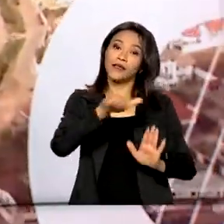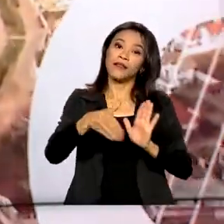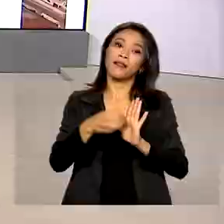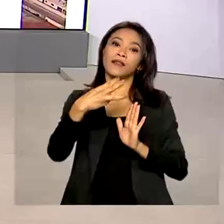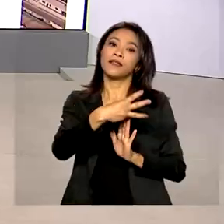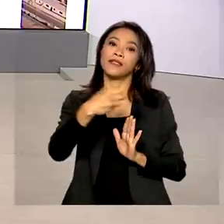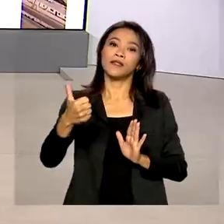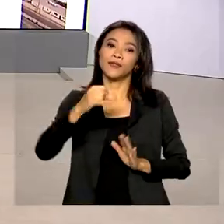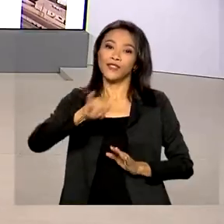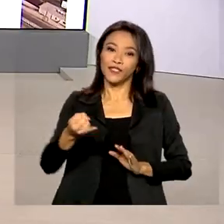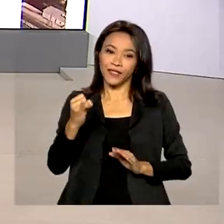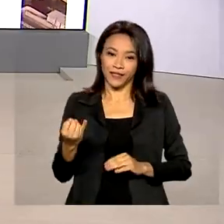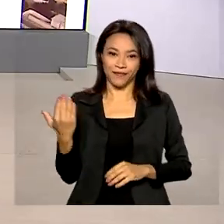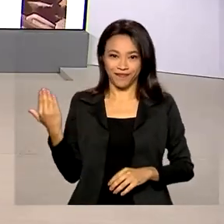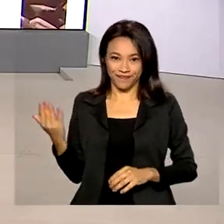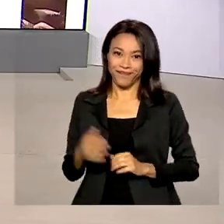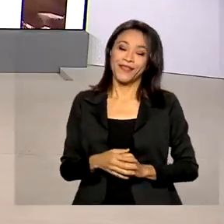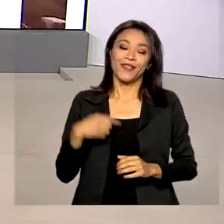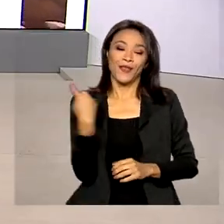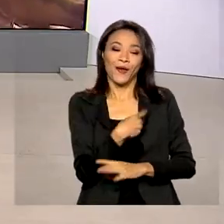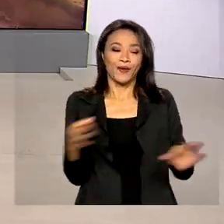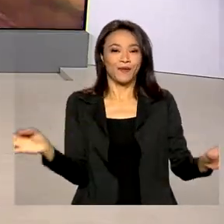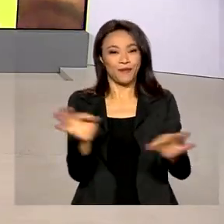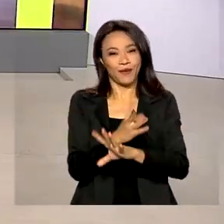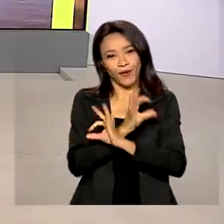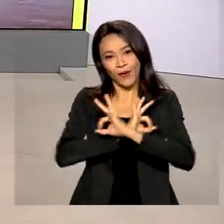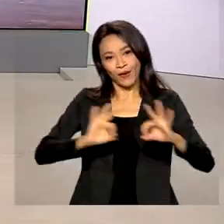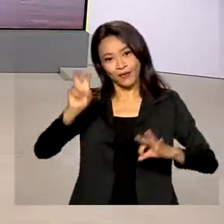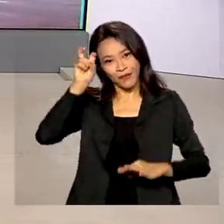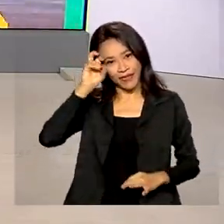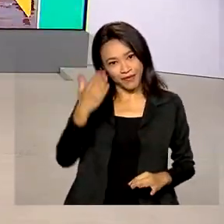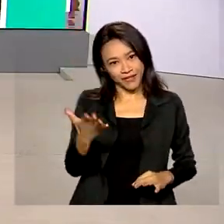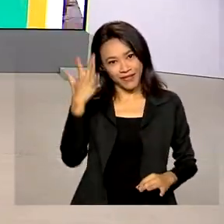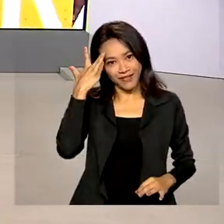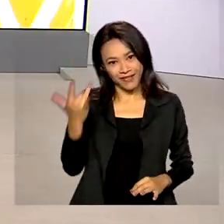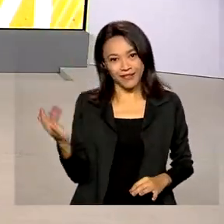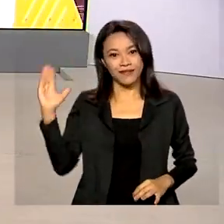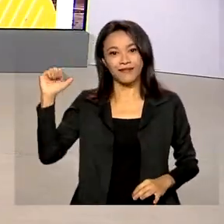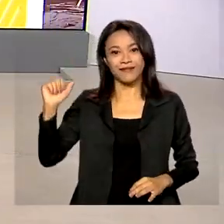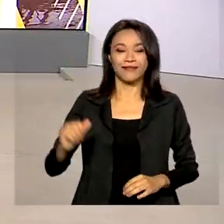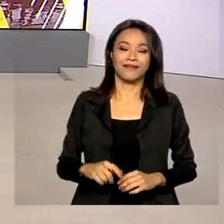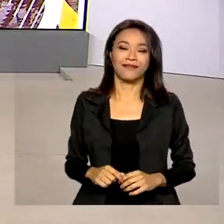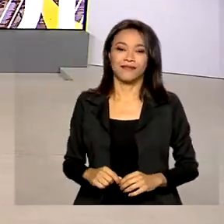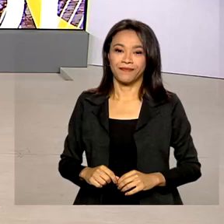janeiro. A gente fica por aqui. Uma ótima quinta-feira para você e até amanhã. Tchau!